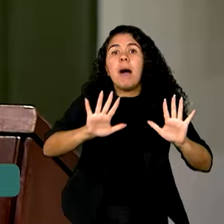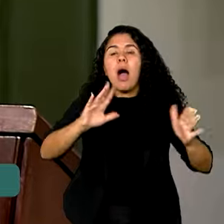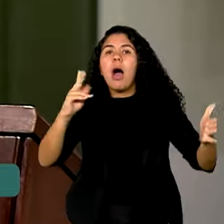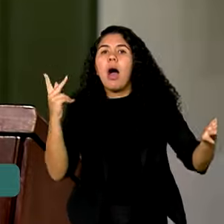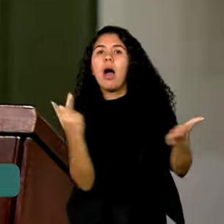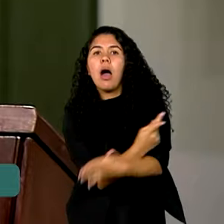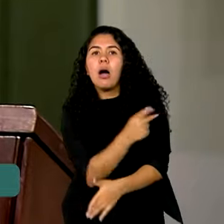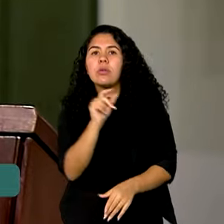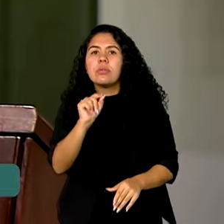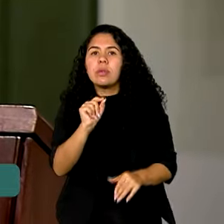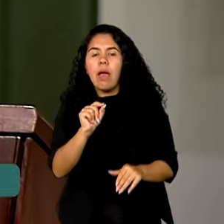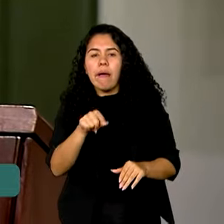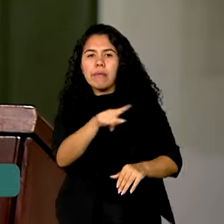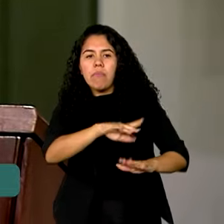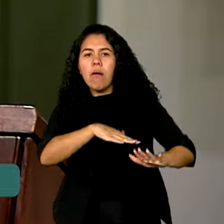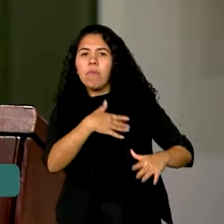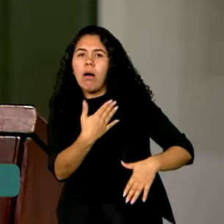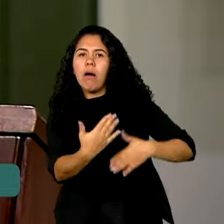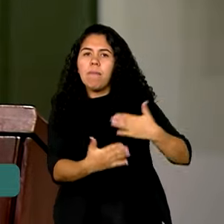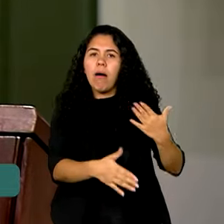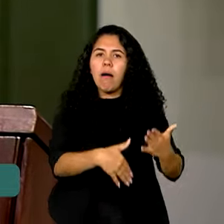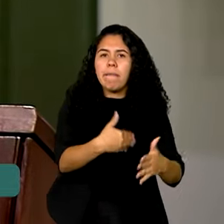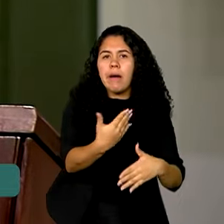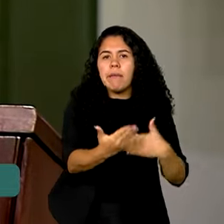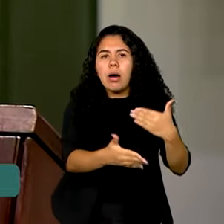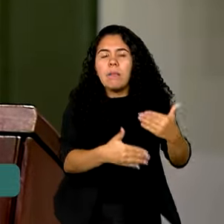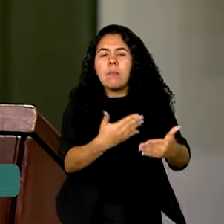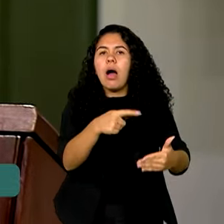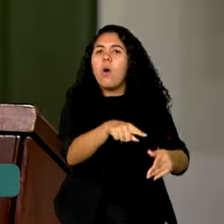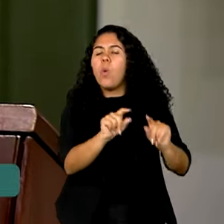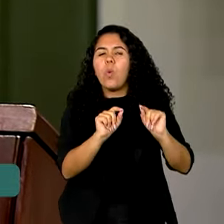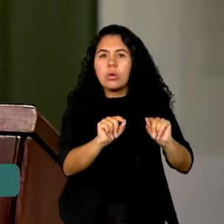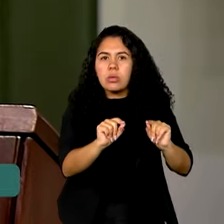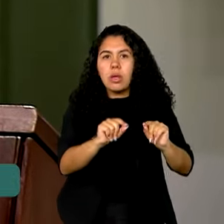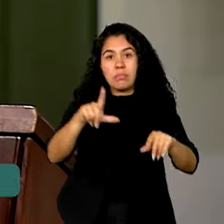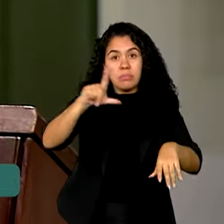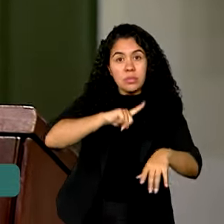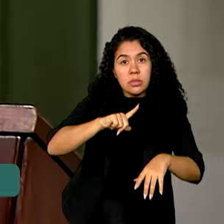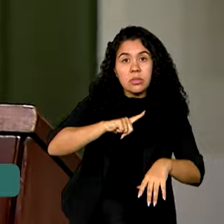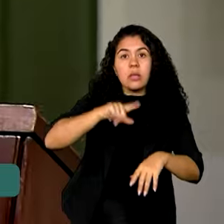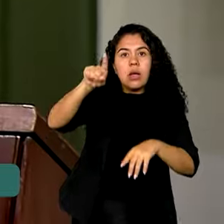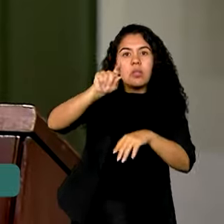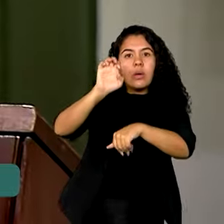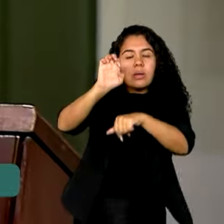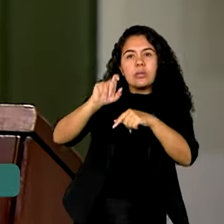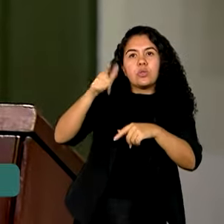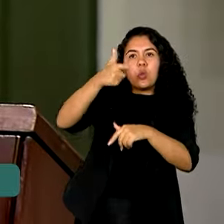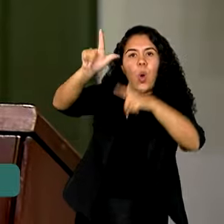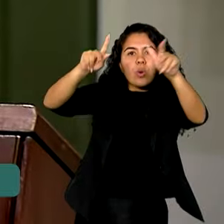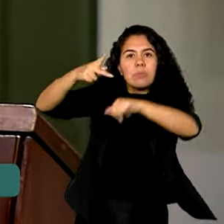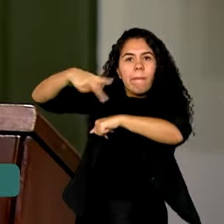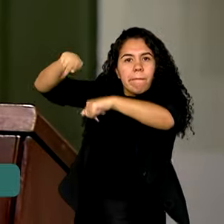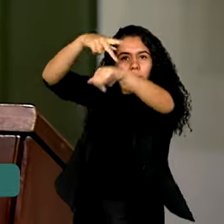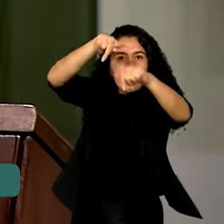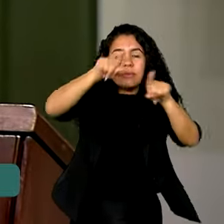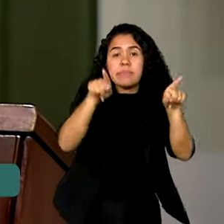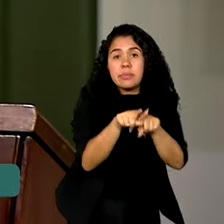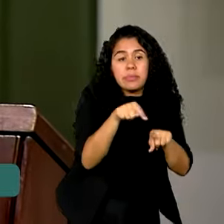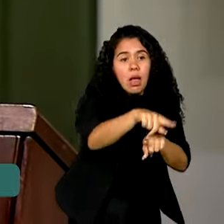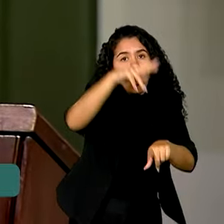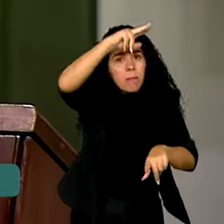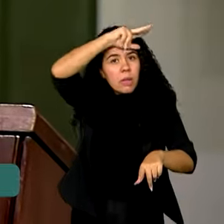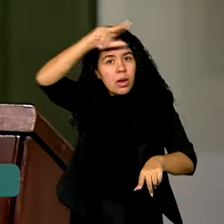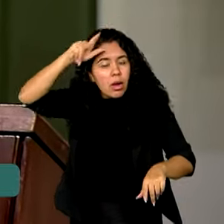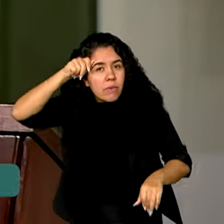eles têm que aterrissar. E essa aterrissagem é feita nos estados subnacionais, é feita nas prefeituras,